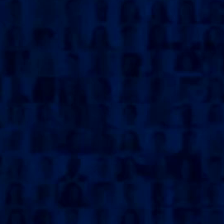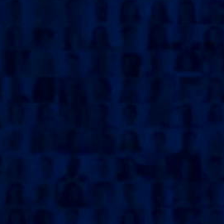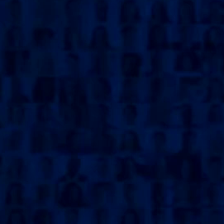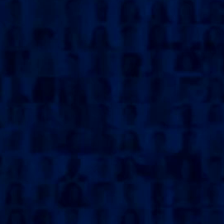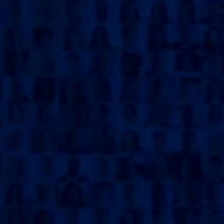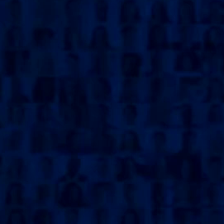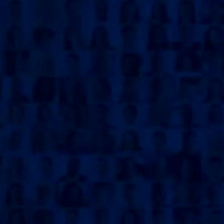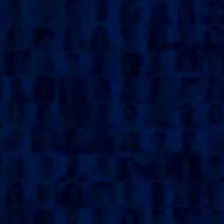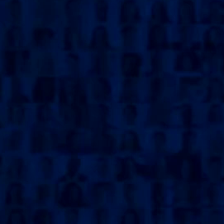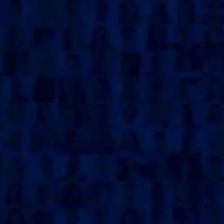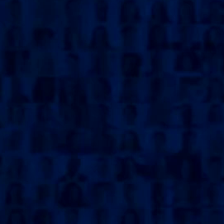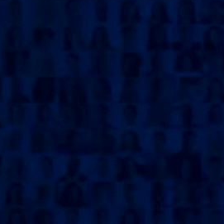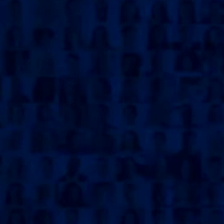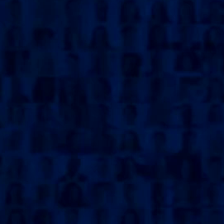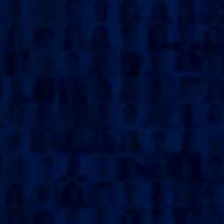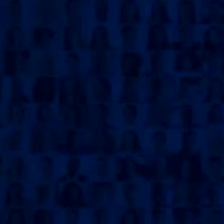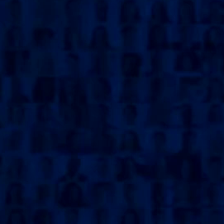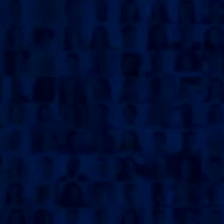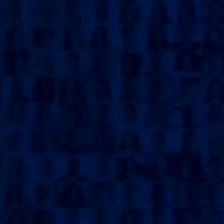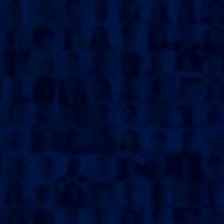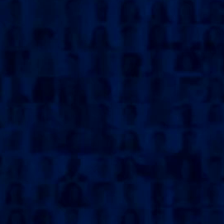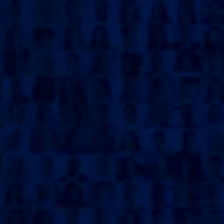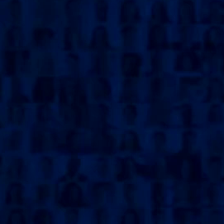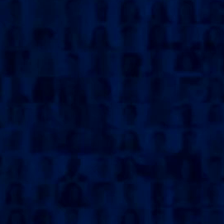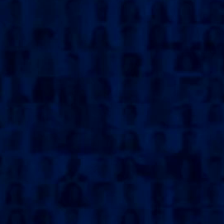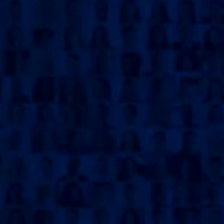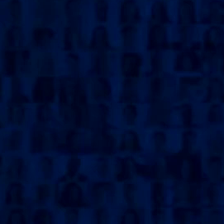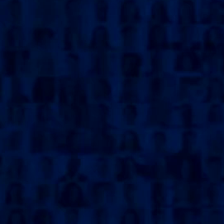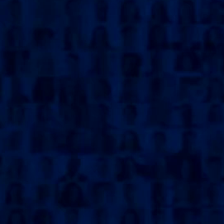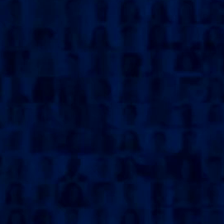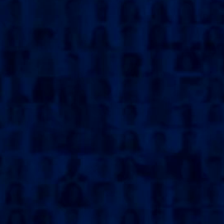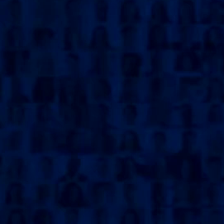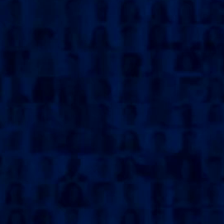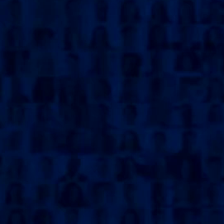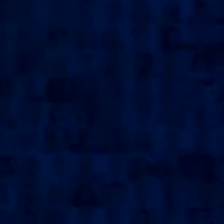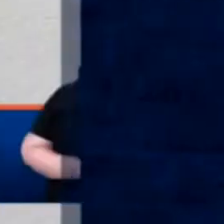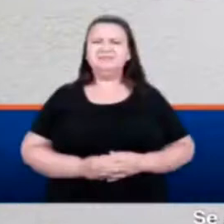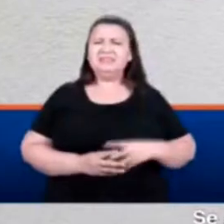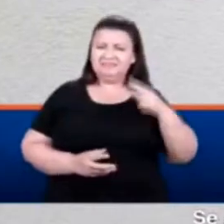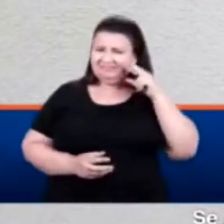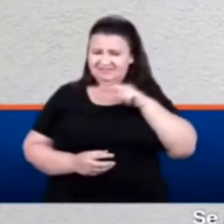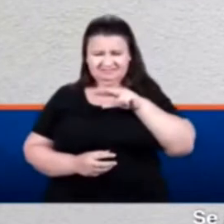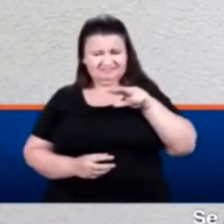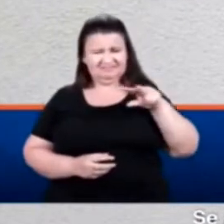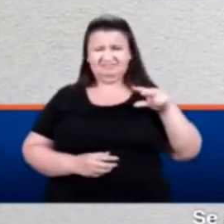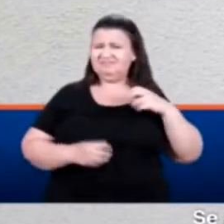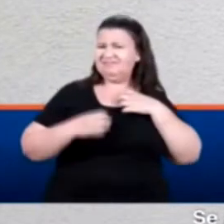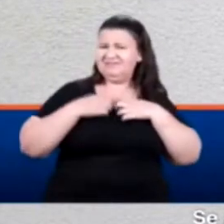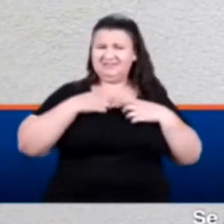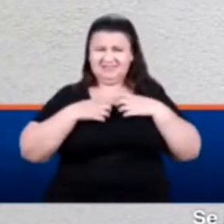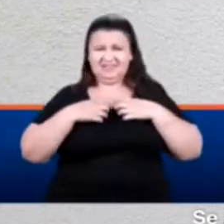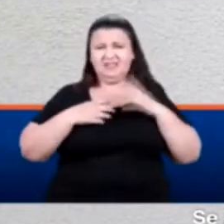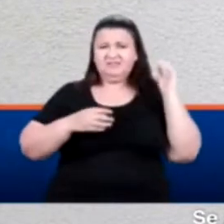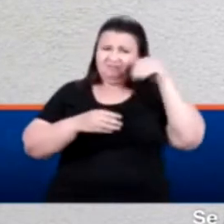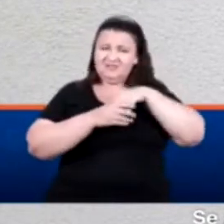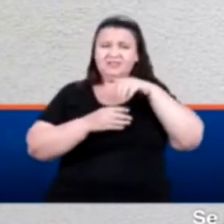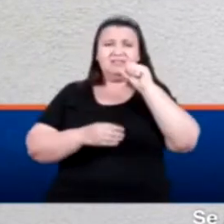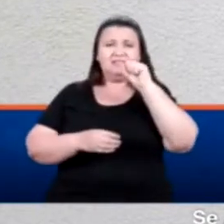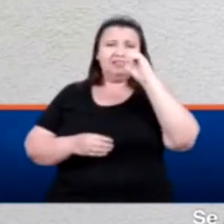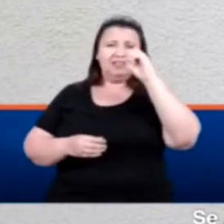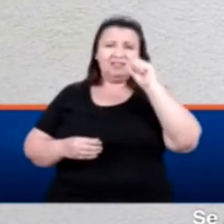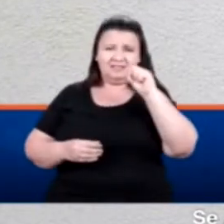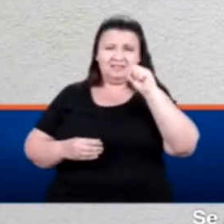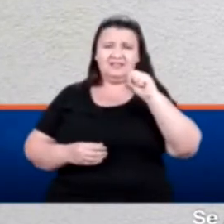Esse é o time do trabalho, PDT. Estamos com Murilo Félix 19. Se a situação te aborrece, vota